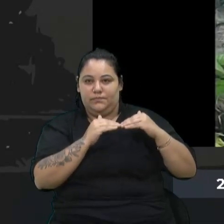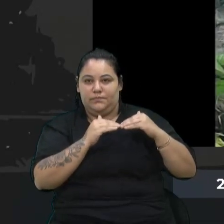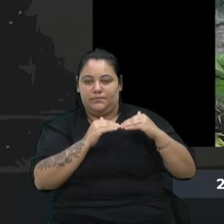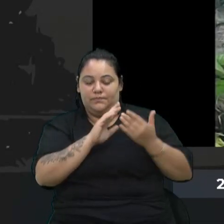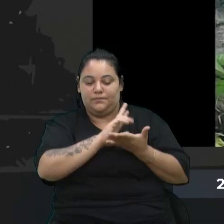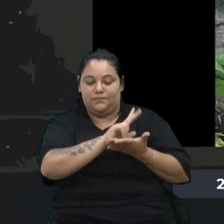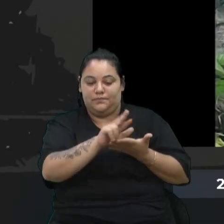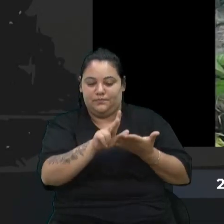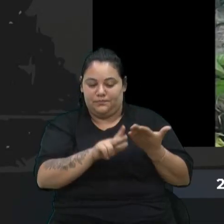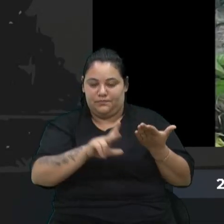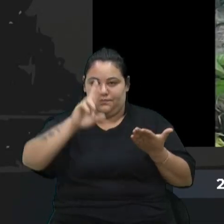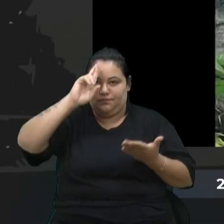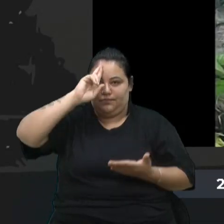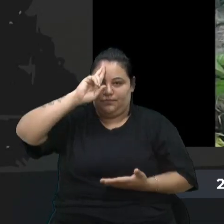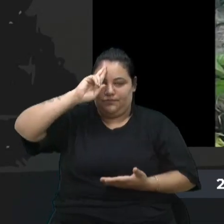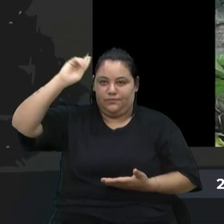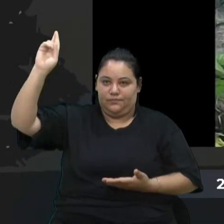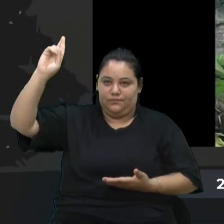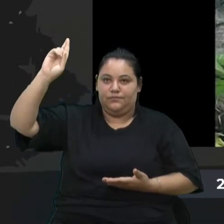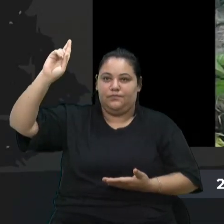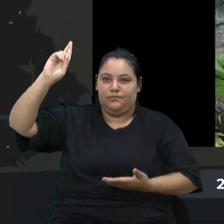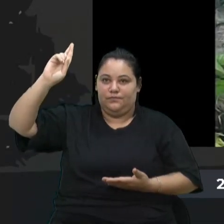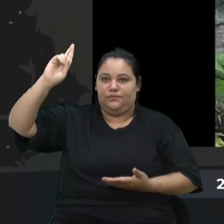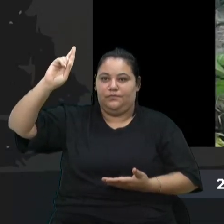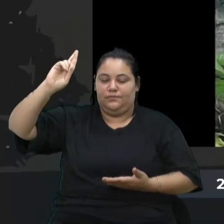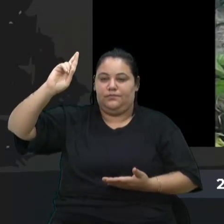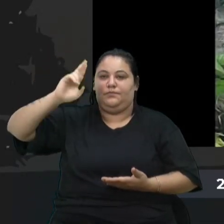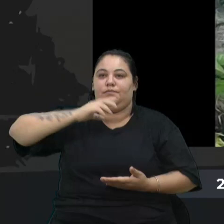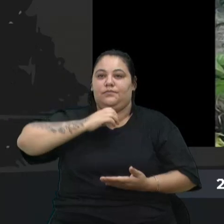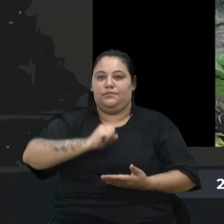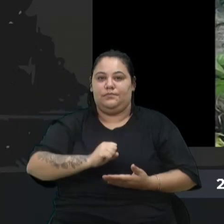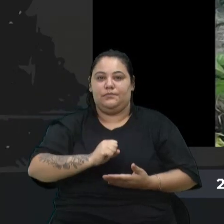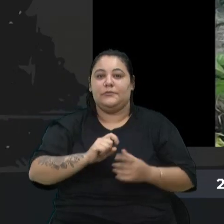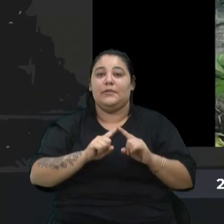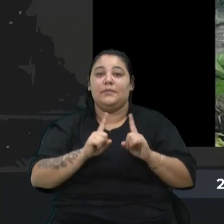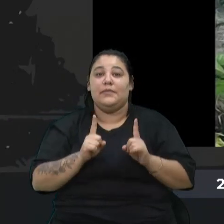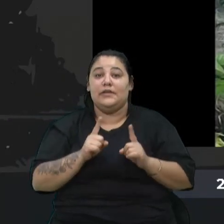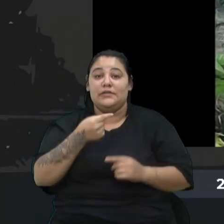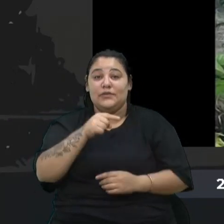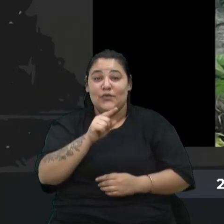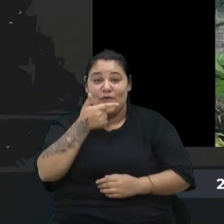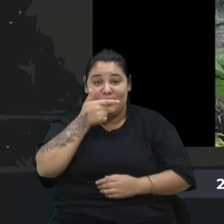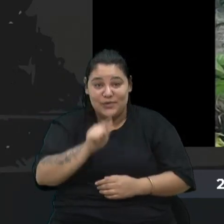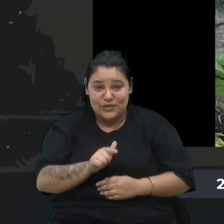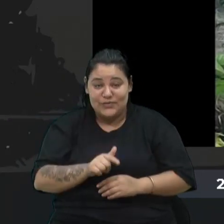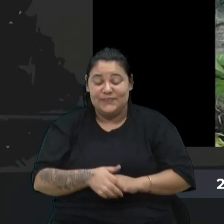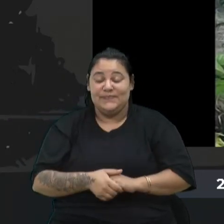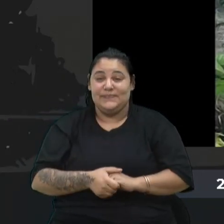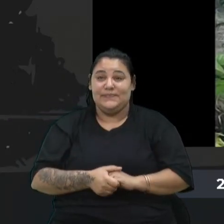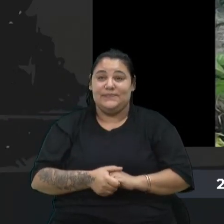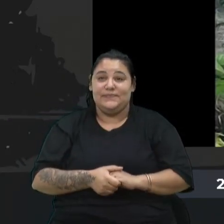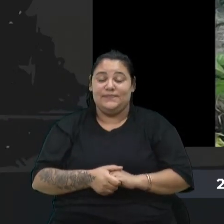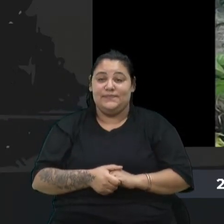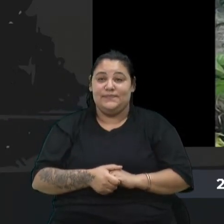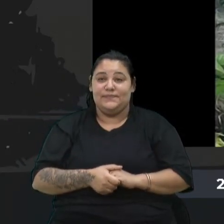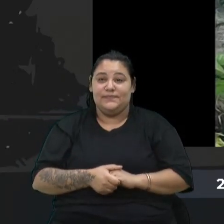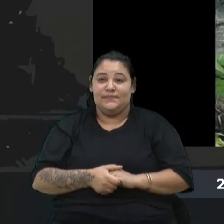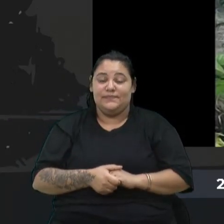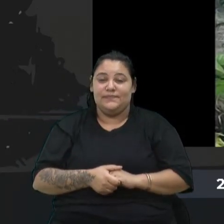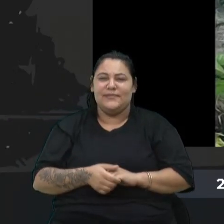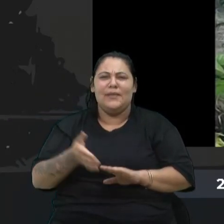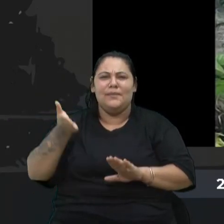vários diretores das respectivas secretarias. Mas eu vou repetir. No passado,